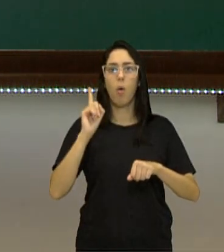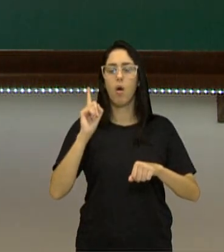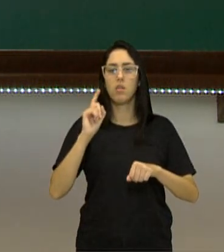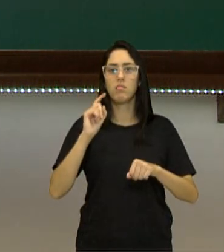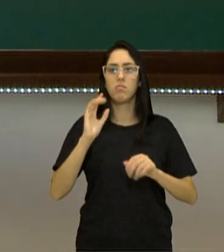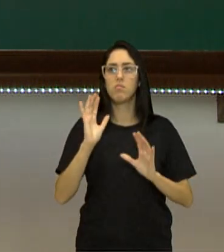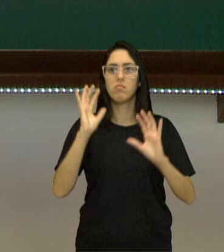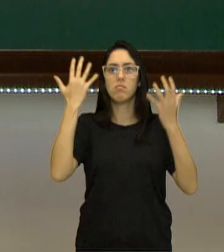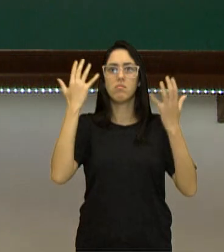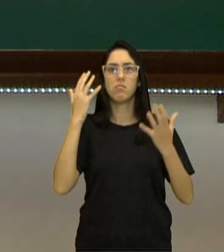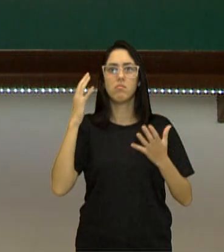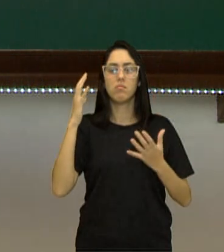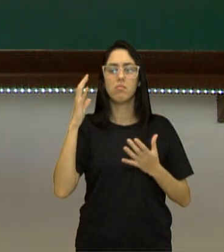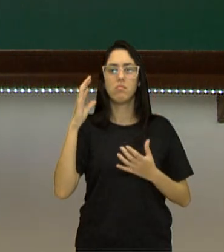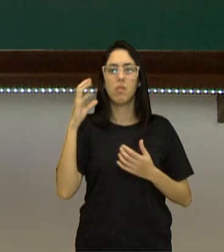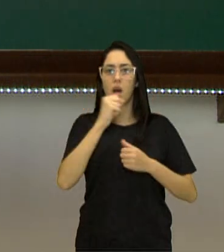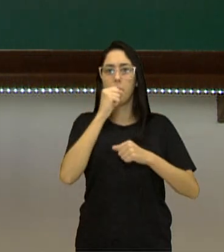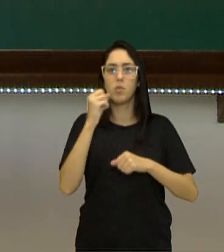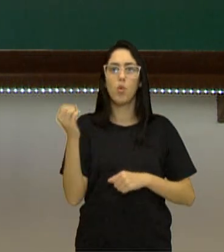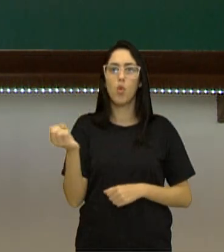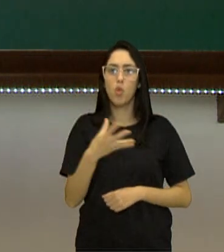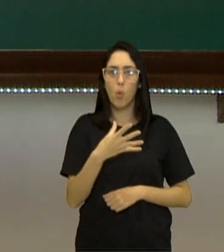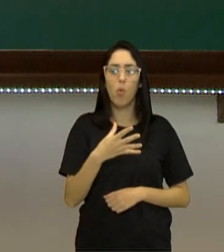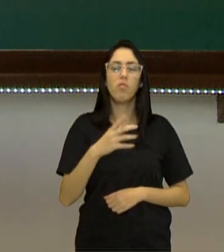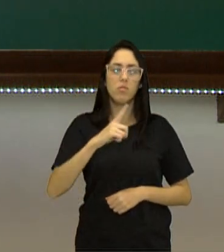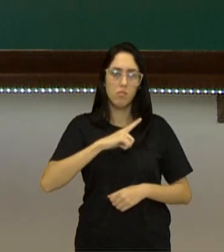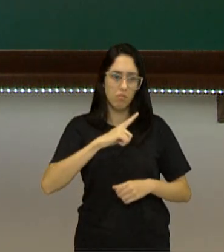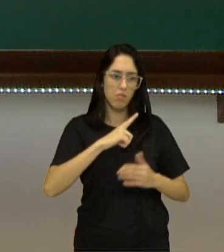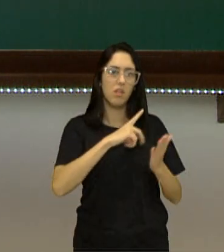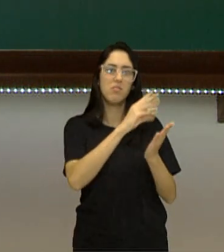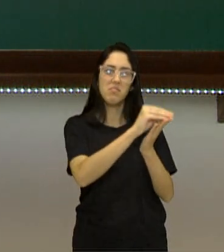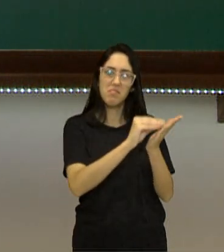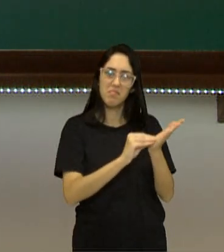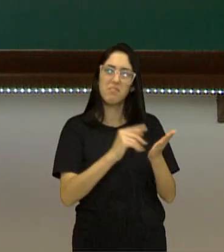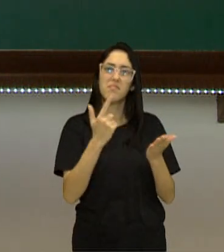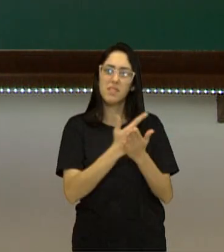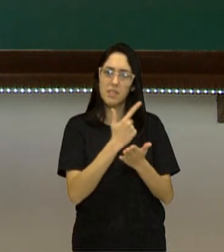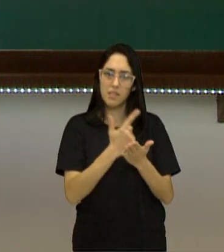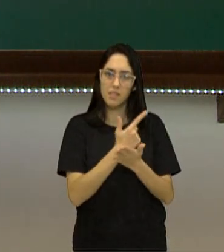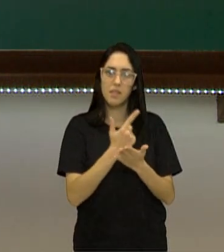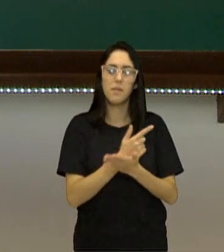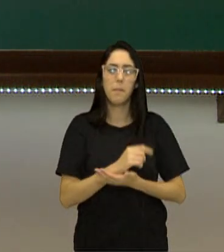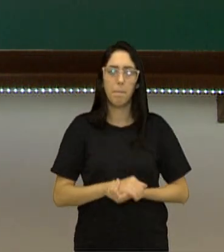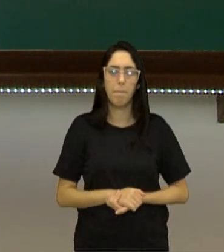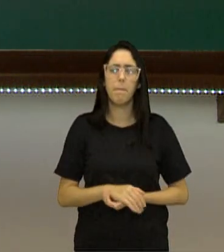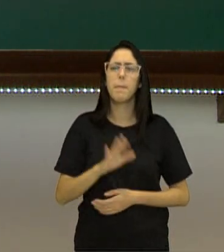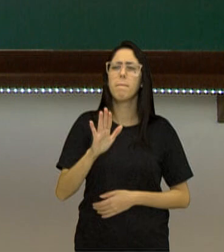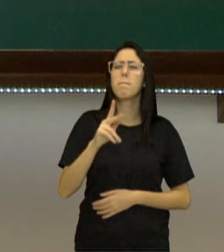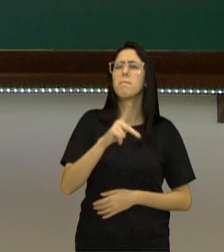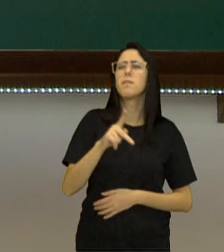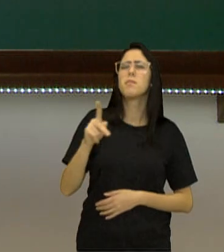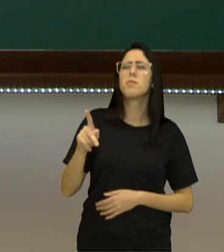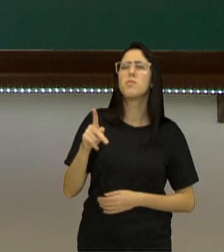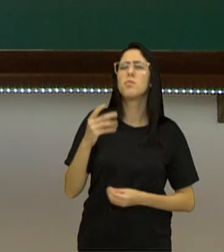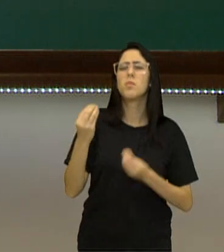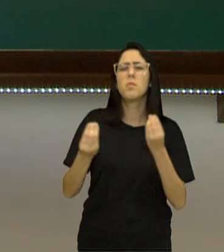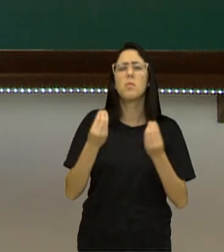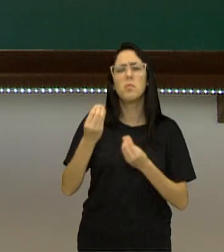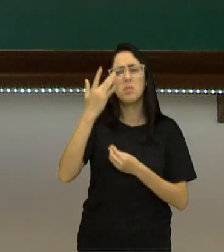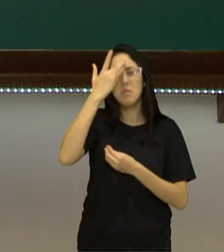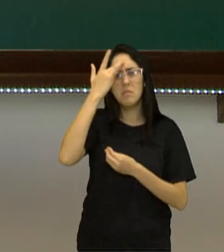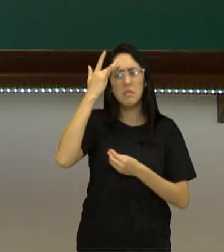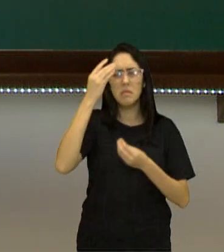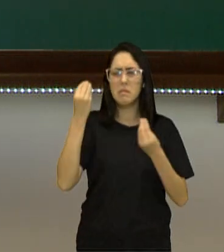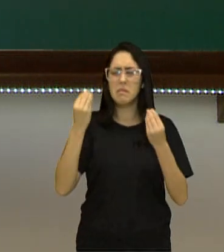novo, apareceu algo novo, já registro lá. Eu posso registrar. E a professora, mas alguém pode registrar algo errado?